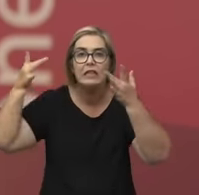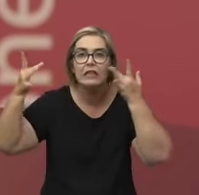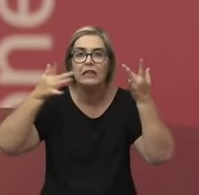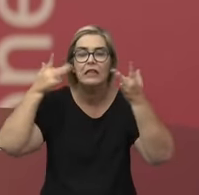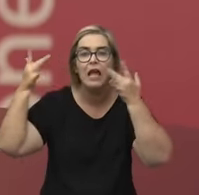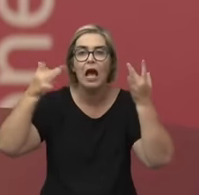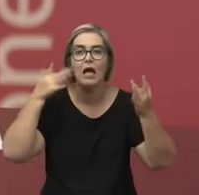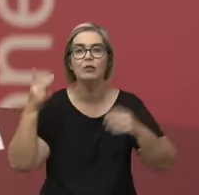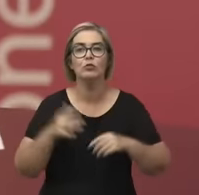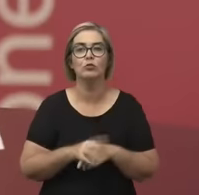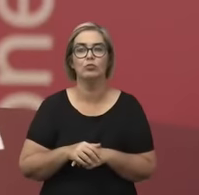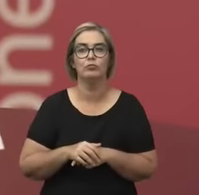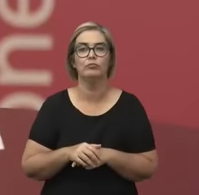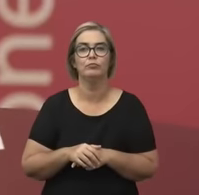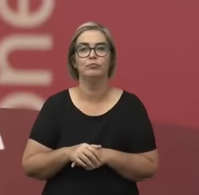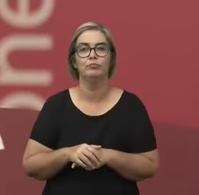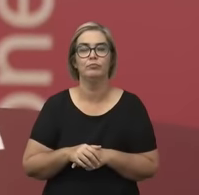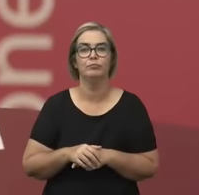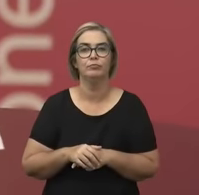sufrágio em 1930.